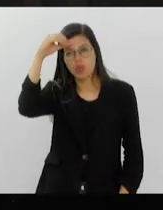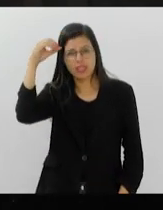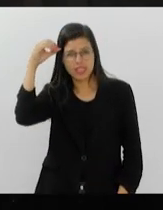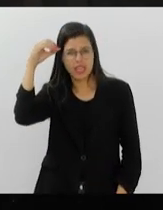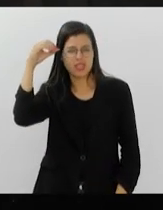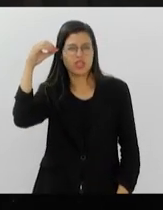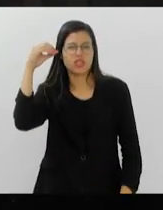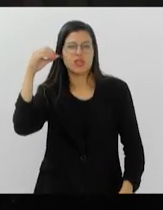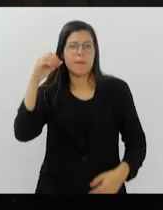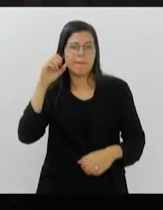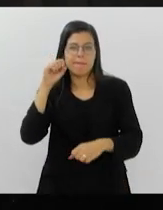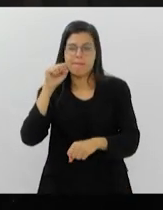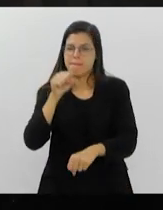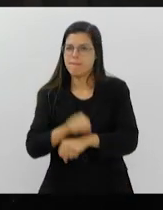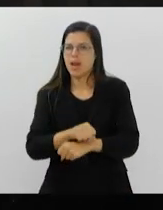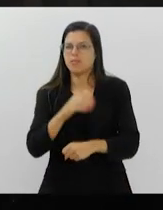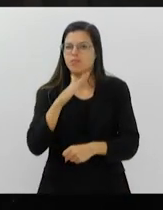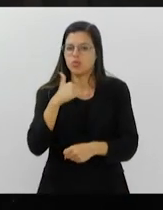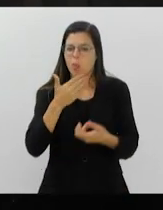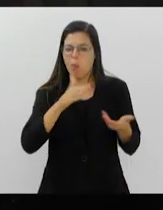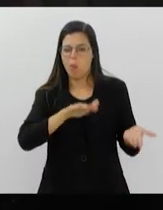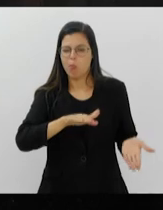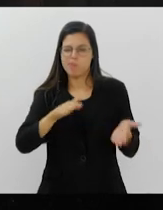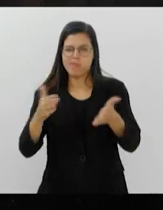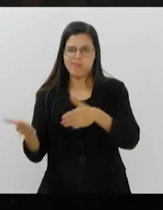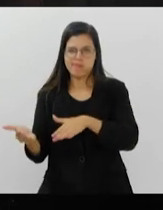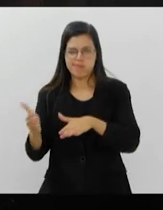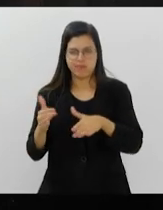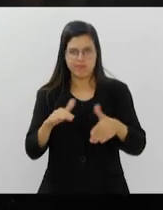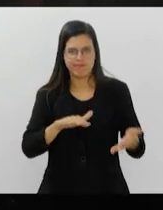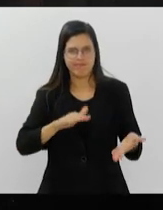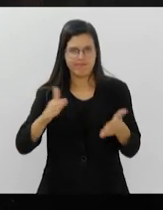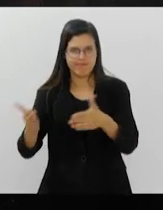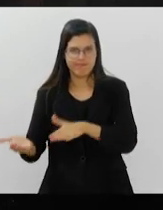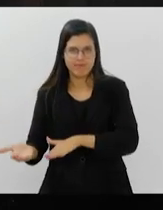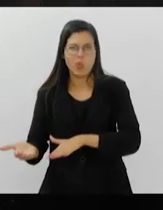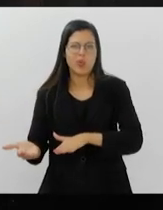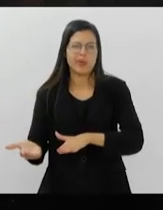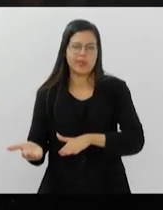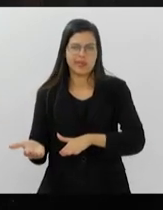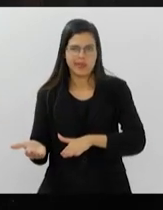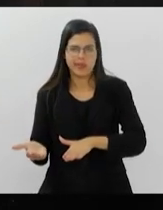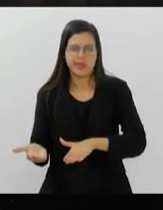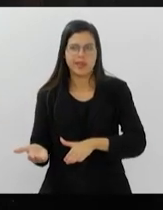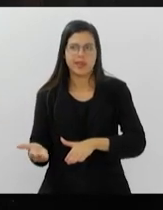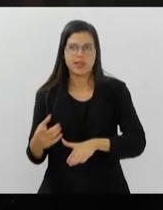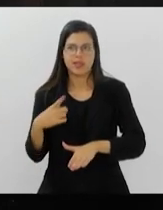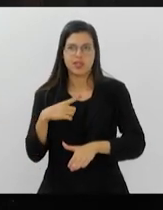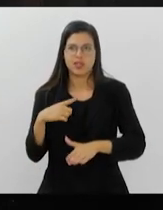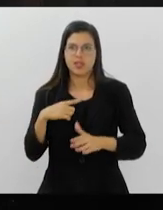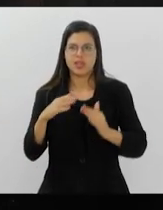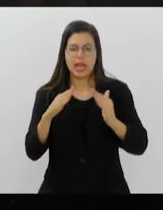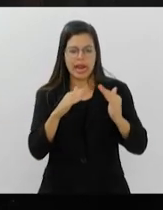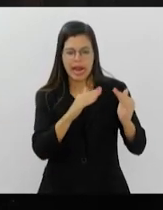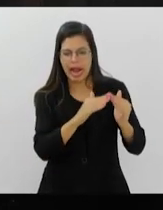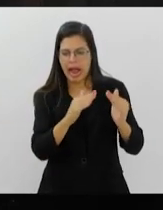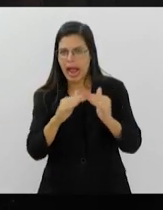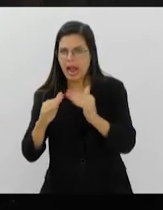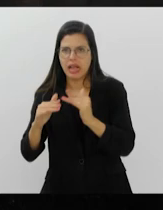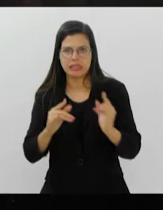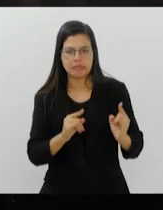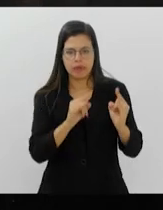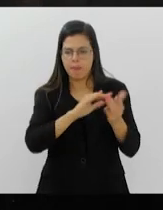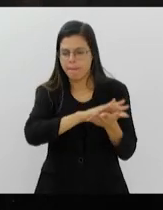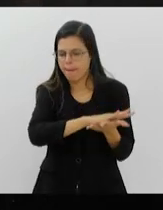pare de ser vitimada, pare de morrer, de ter seus lares derrustuídos